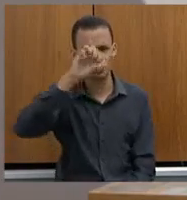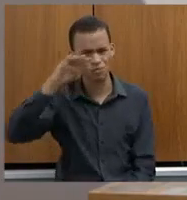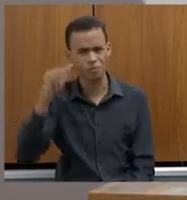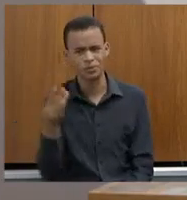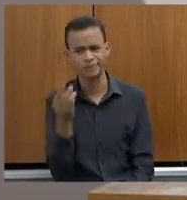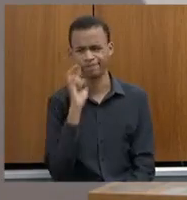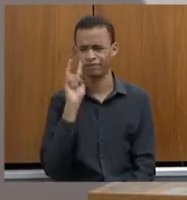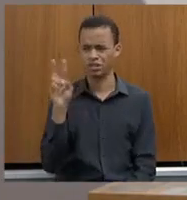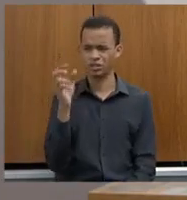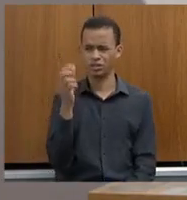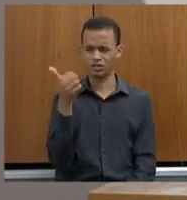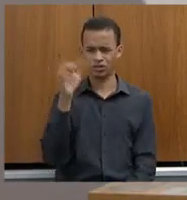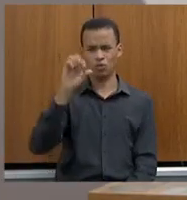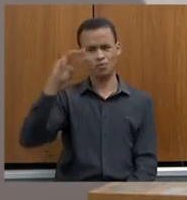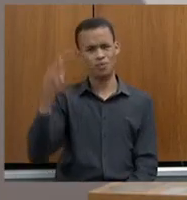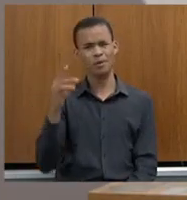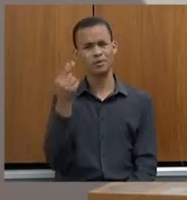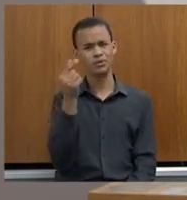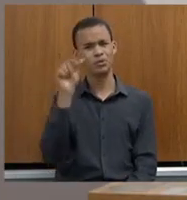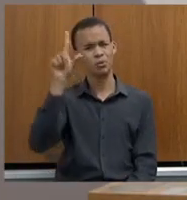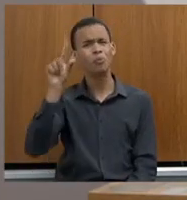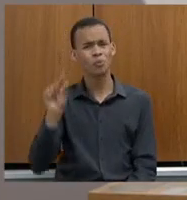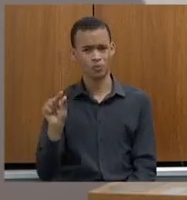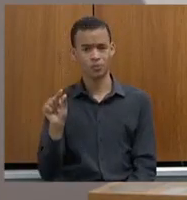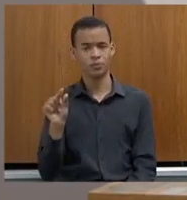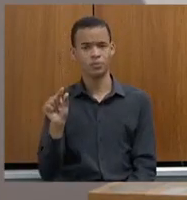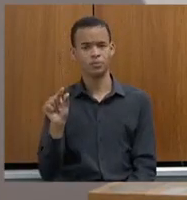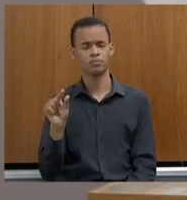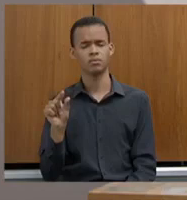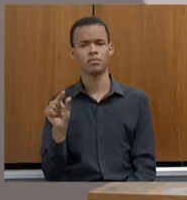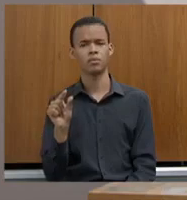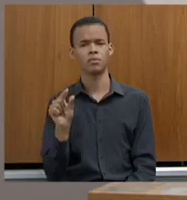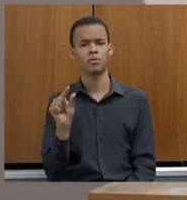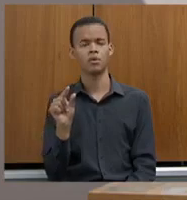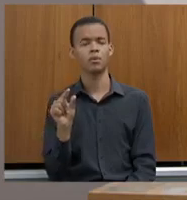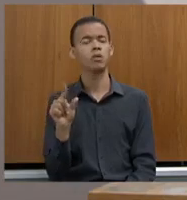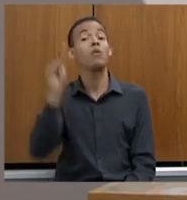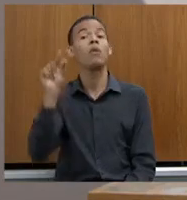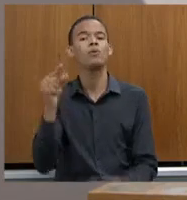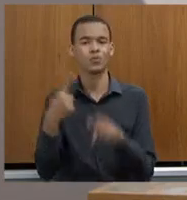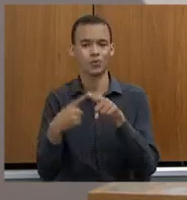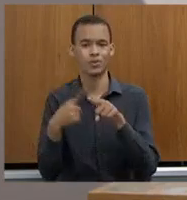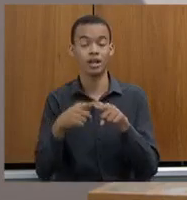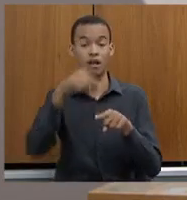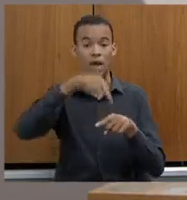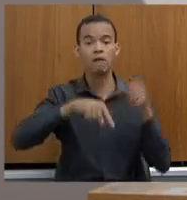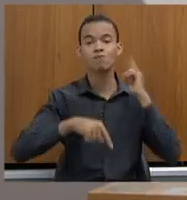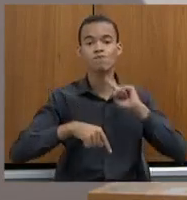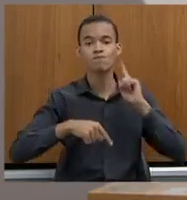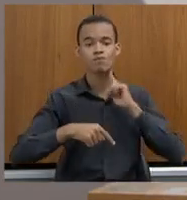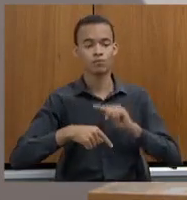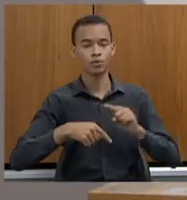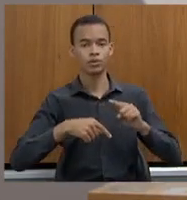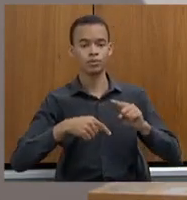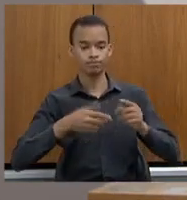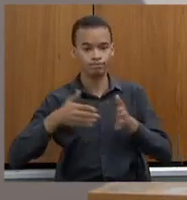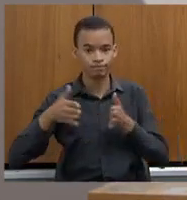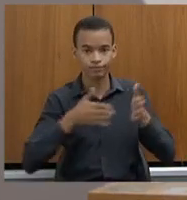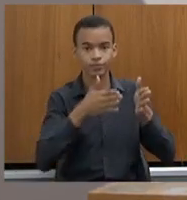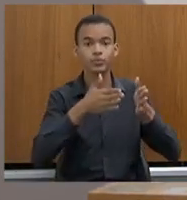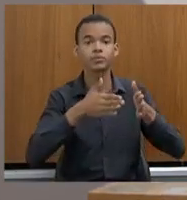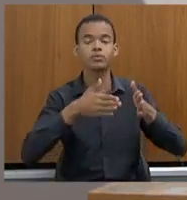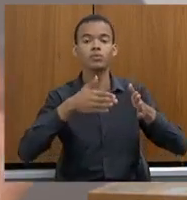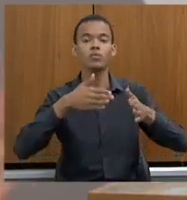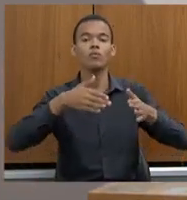% da malha rodoviária federal no estado de Minas Gerais. Nós temos 22% da malha ferroviária.